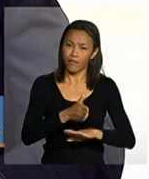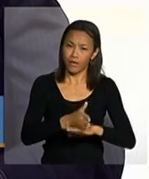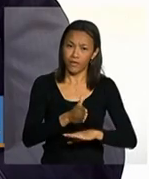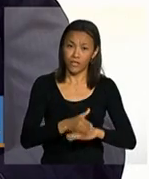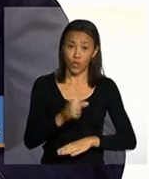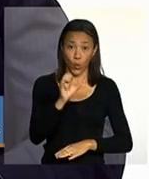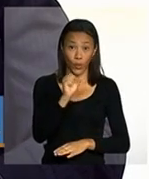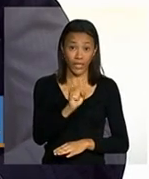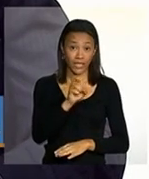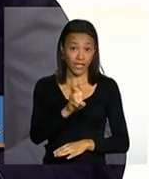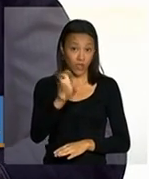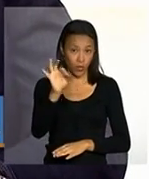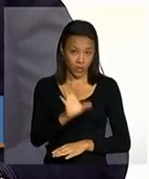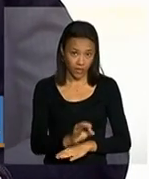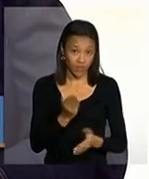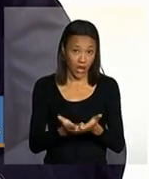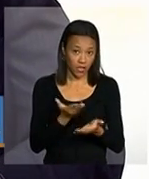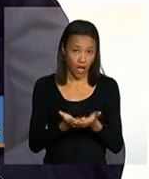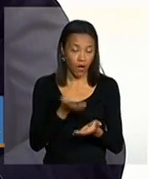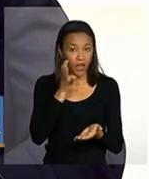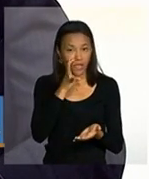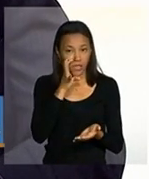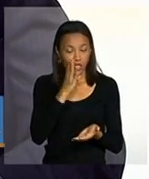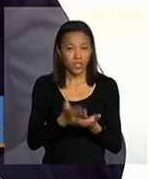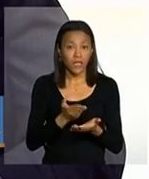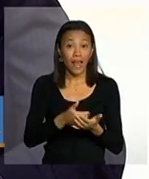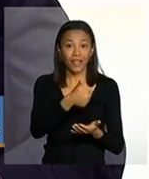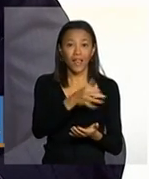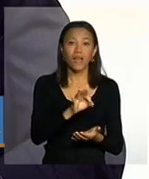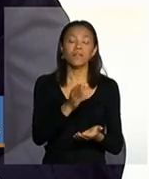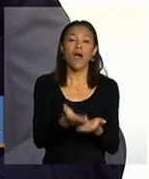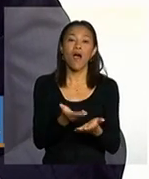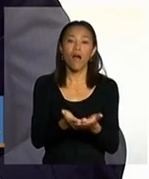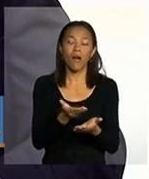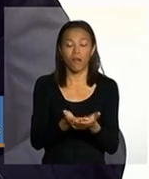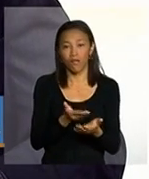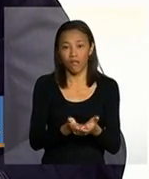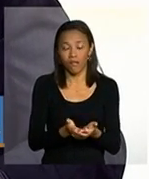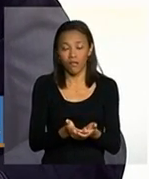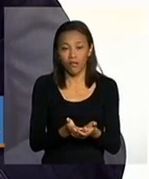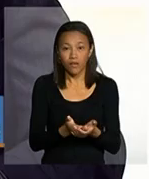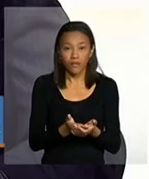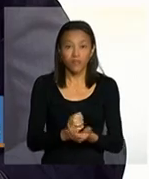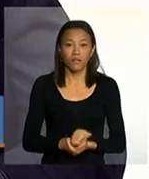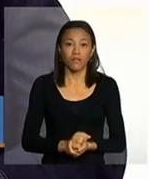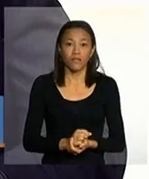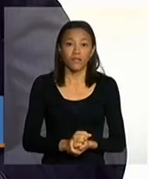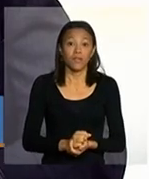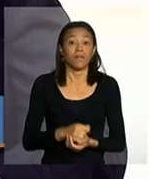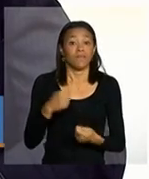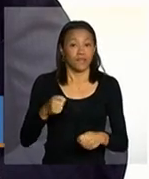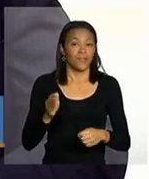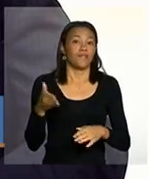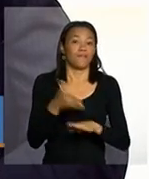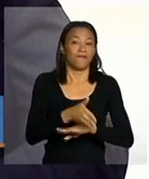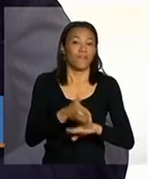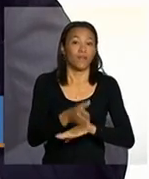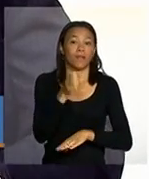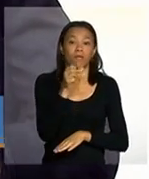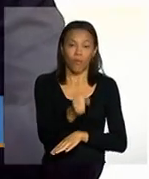85% das aulas. Quer dizer, a cada 10 aulas, você tem que frequentar 8.